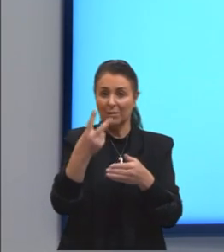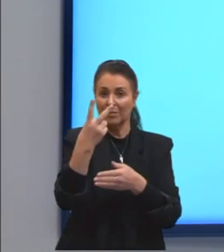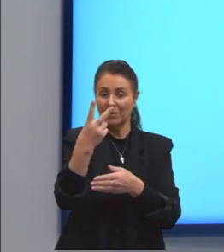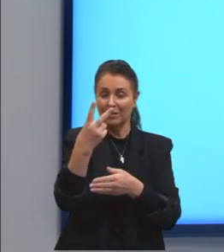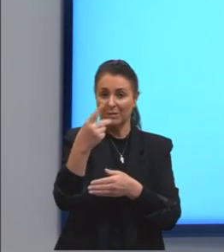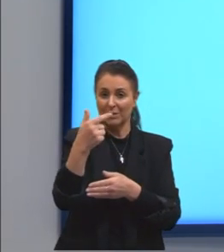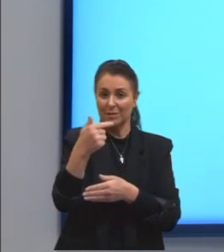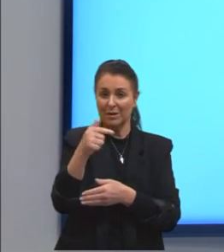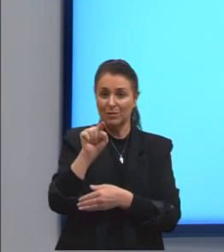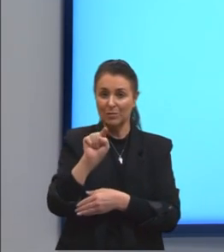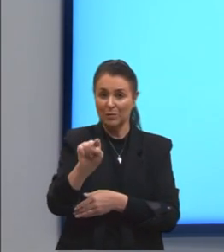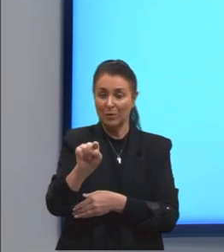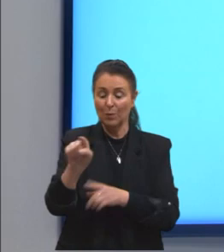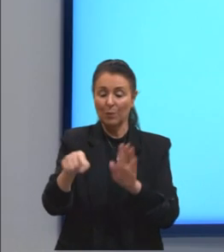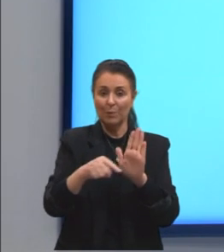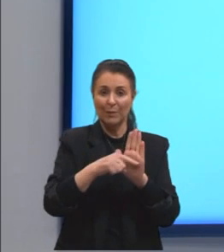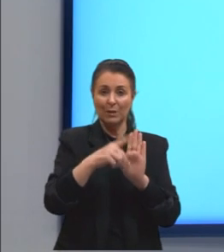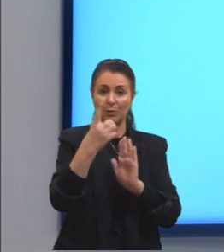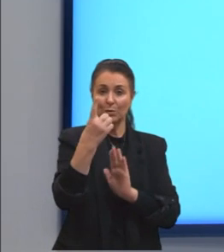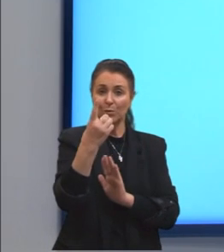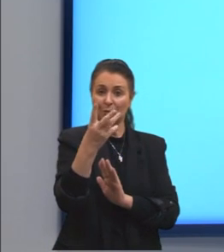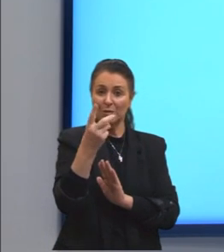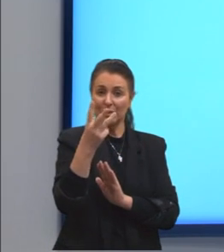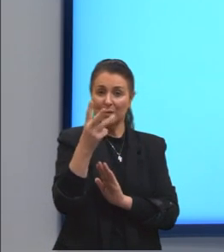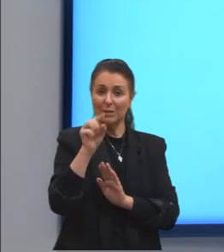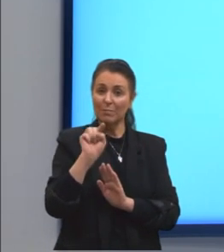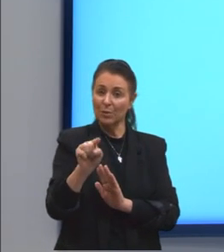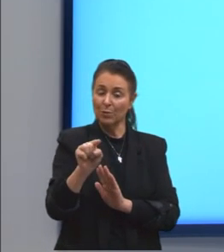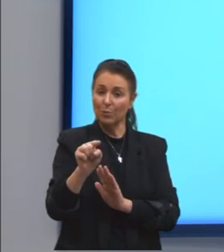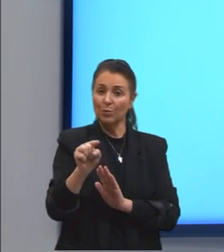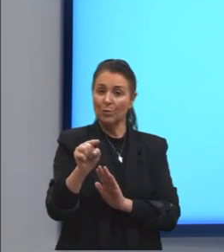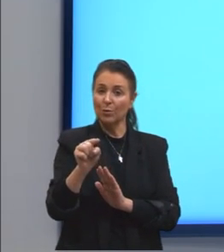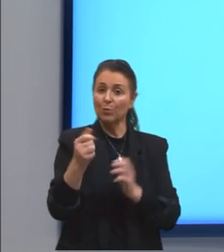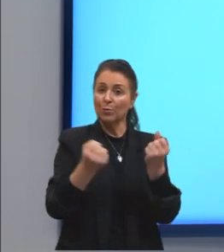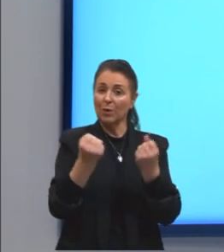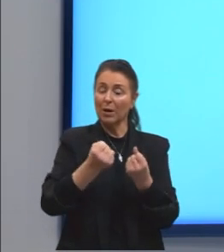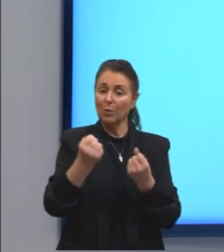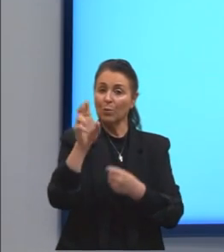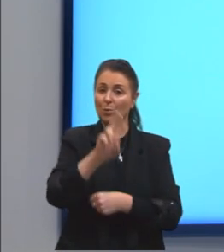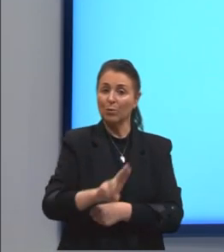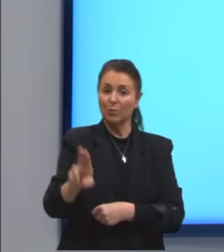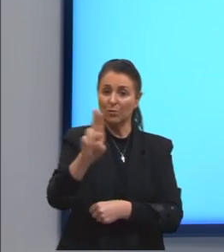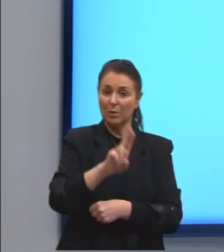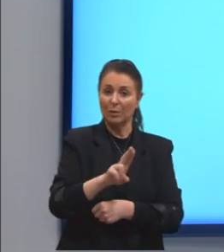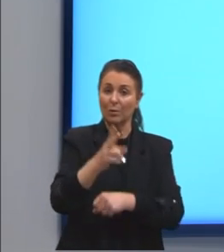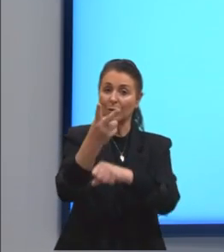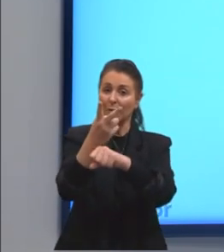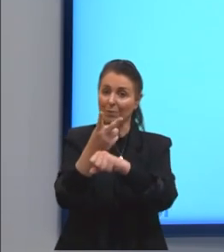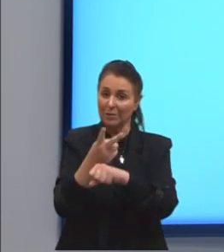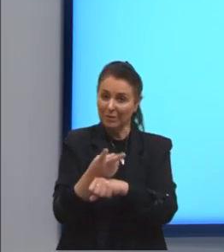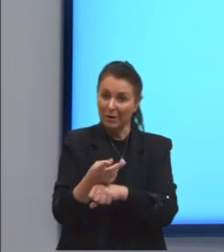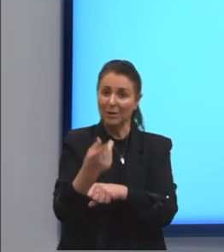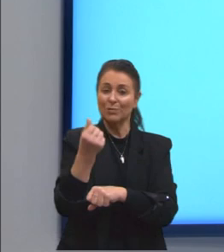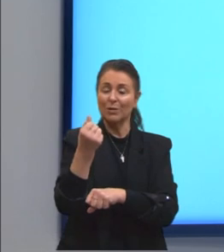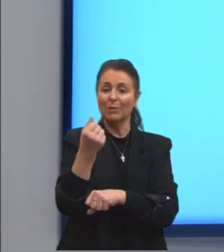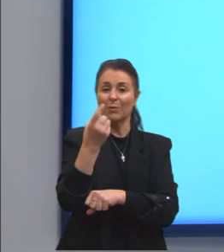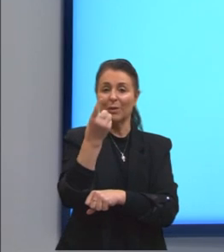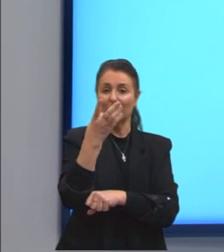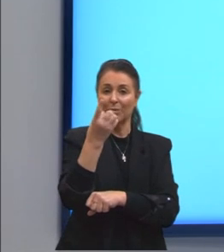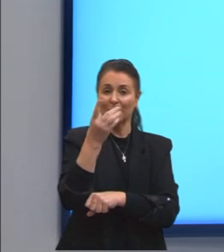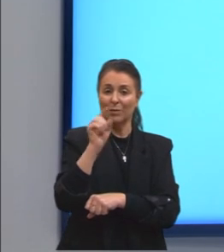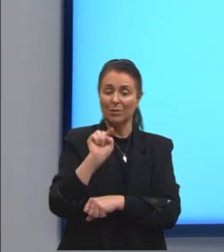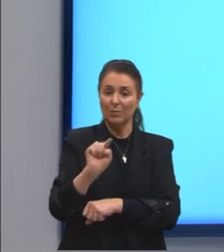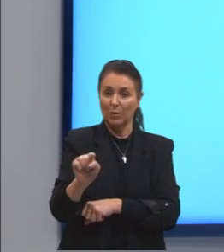mil menos R$ mil, que eles já vão pagar no carro usado. Então, ele vai financiar R$ 14 mil. Mas a